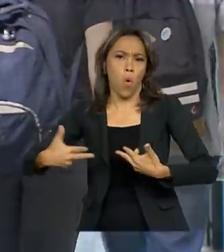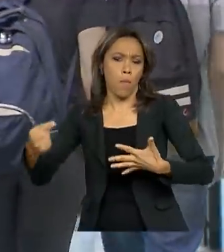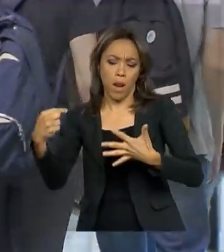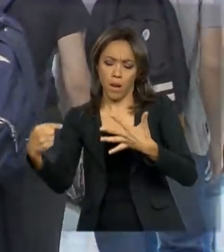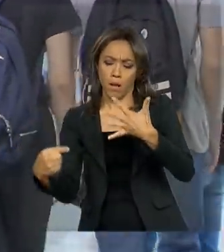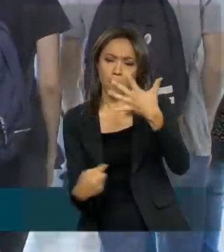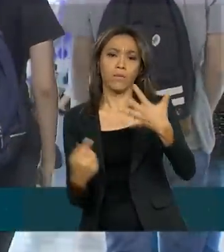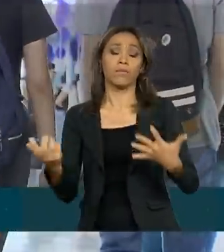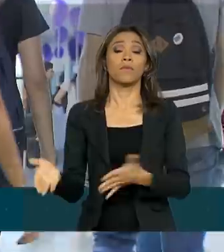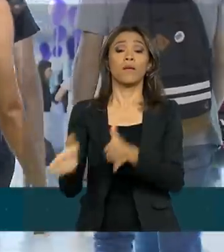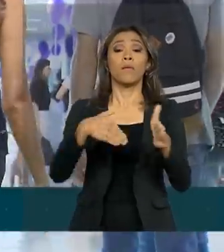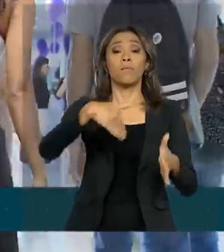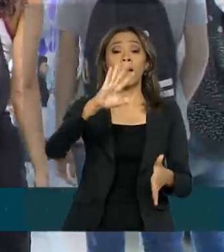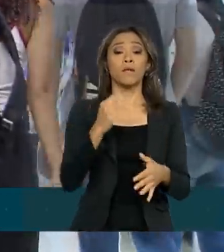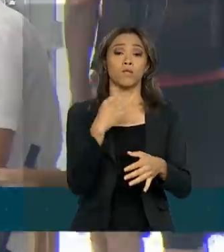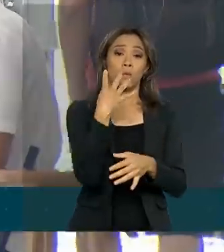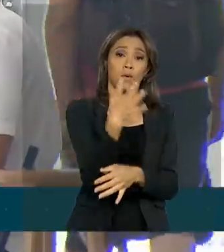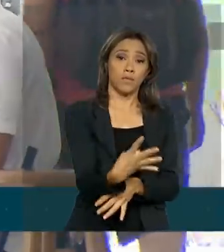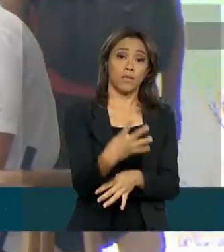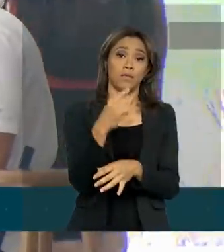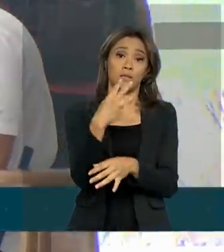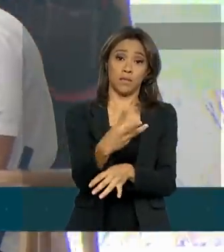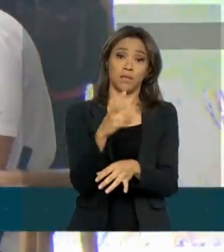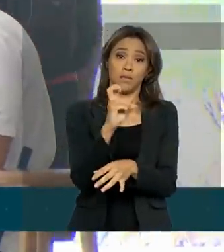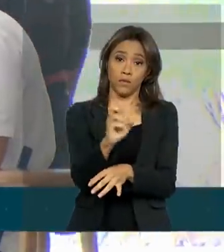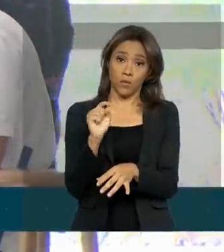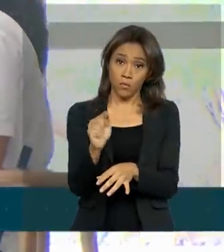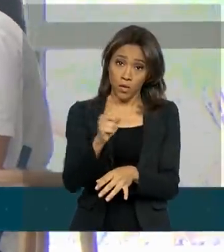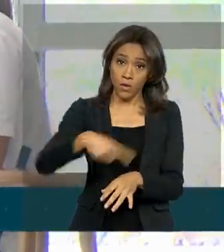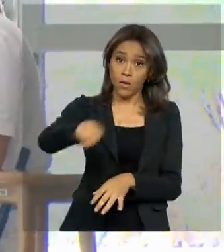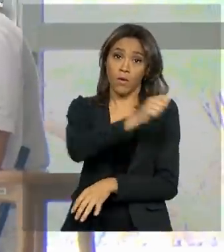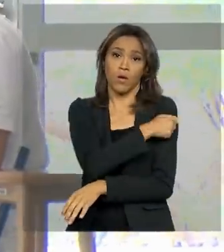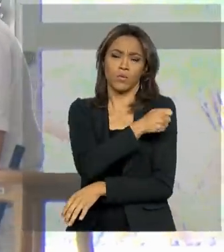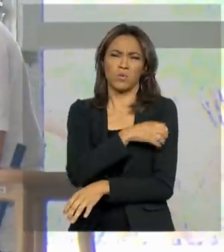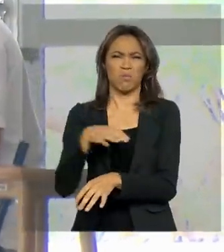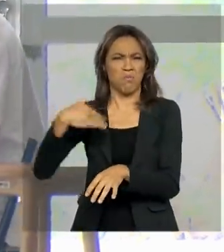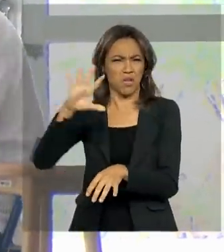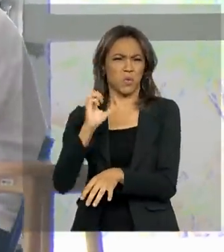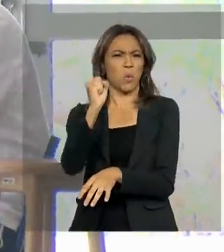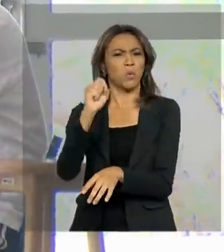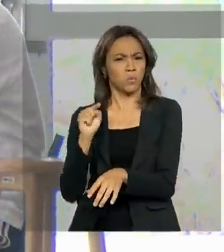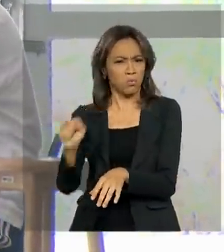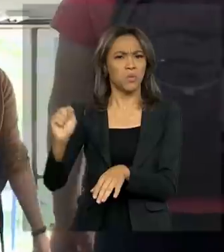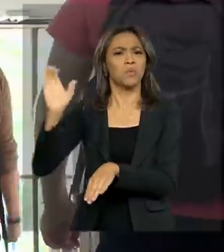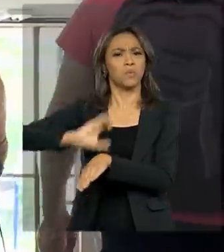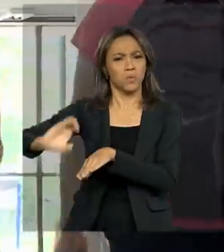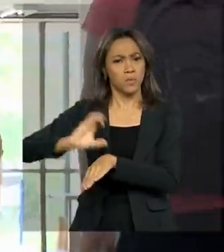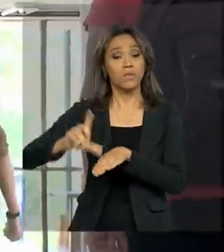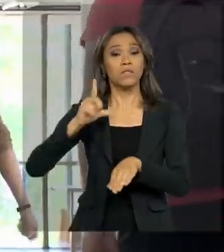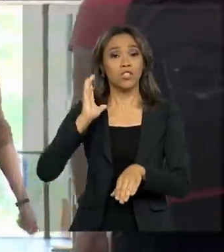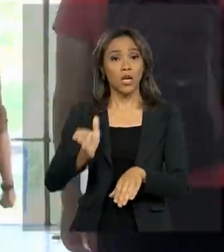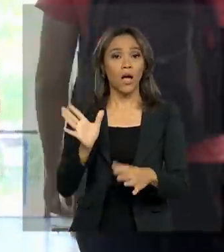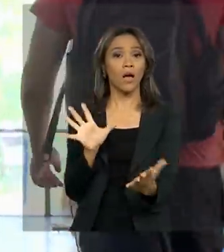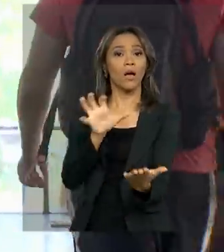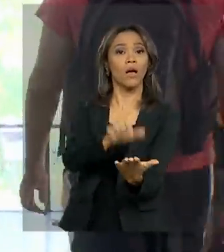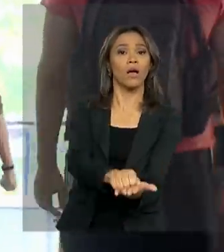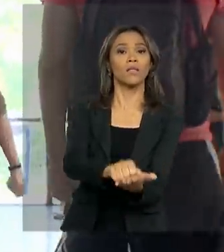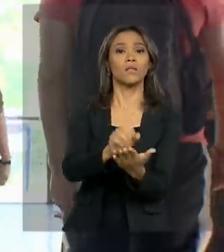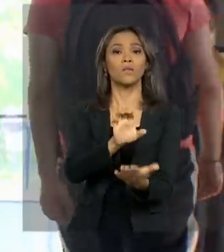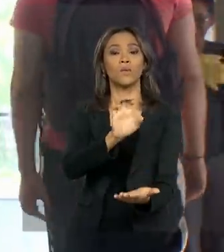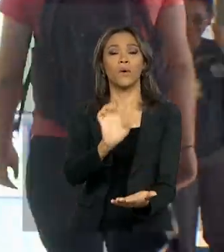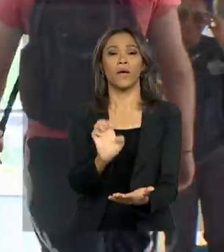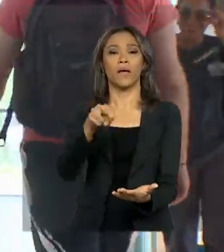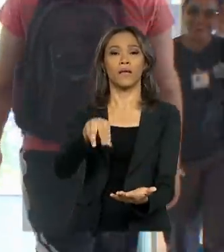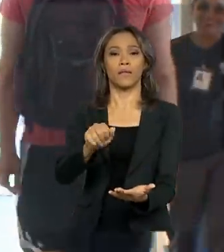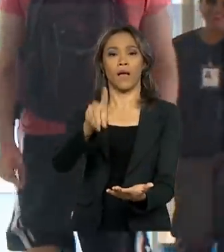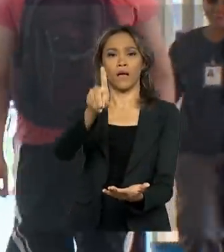435 mil alunos de 8.300 cursos estão inscritos no ENAD. Este ano, o exame é